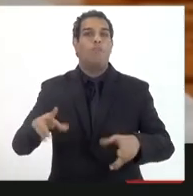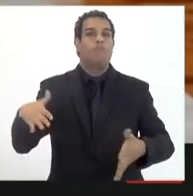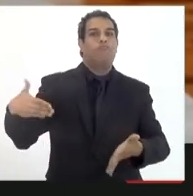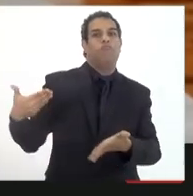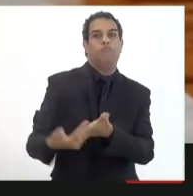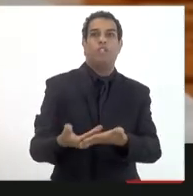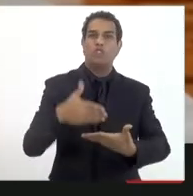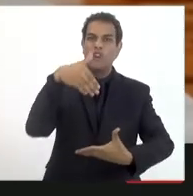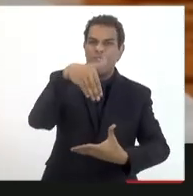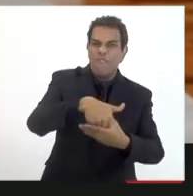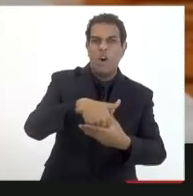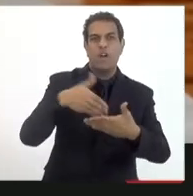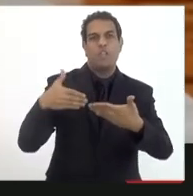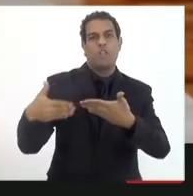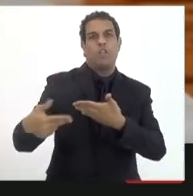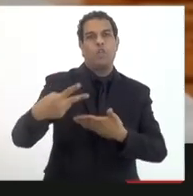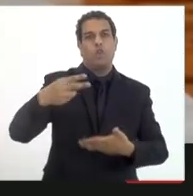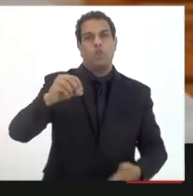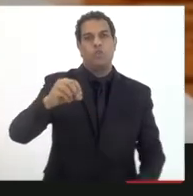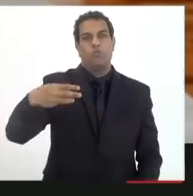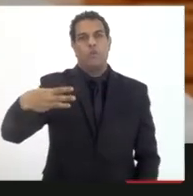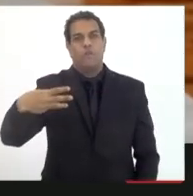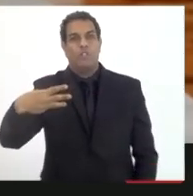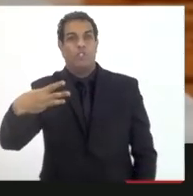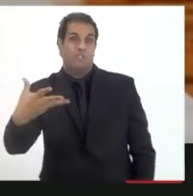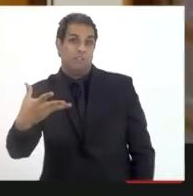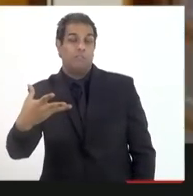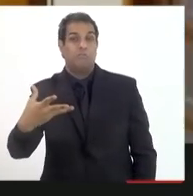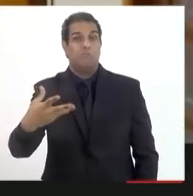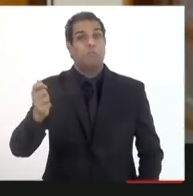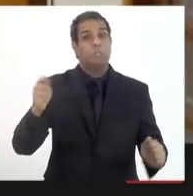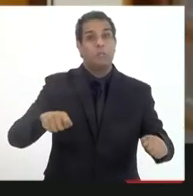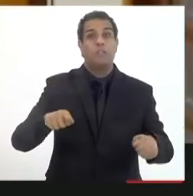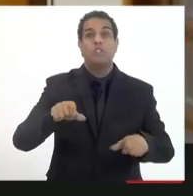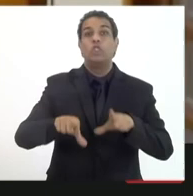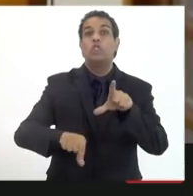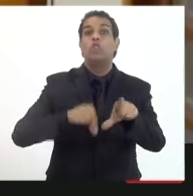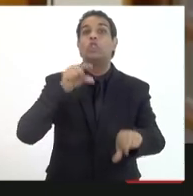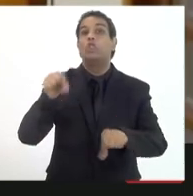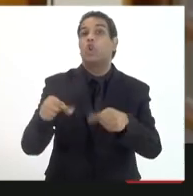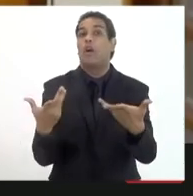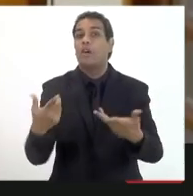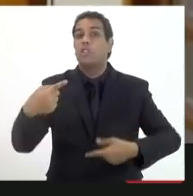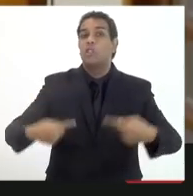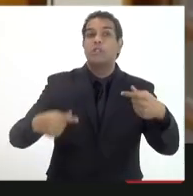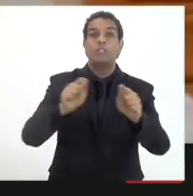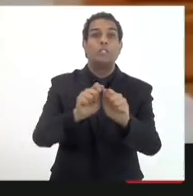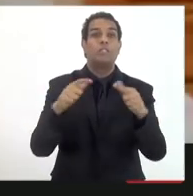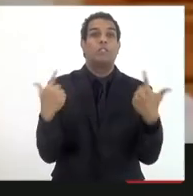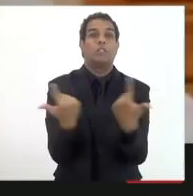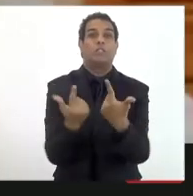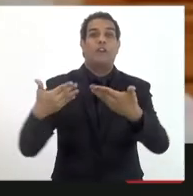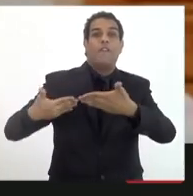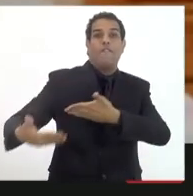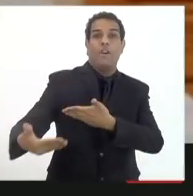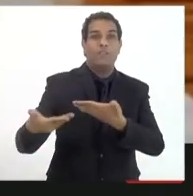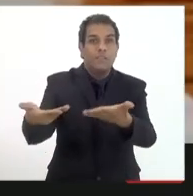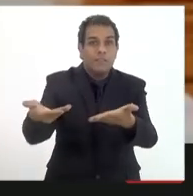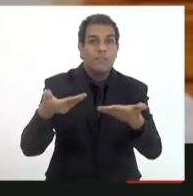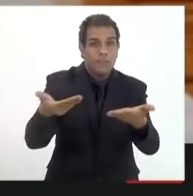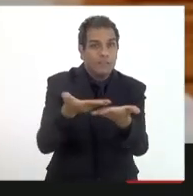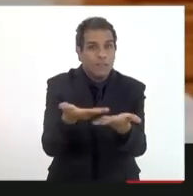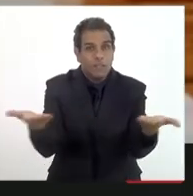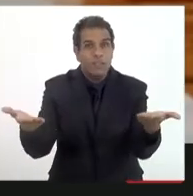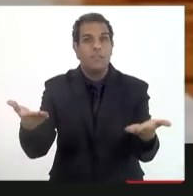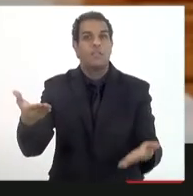votar aqui para 2023 por exemplo escolha do governo sabatino da Assembleia vamos avançar já convido aqui a deputada